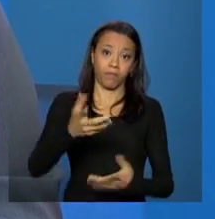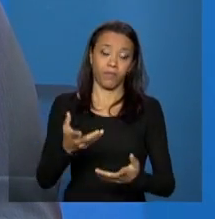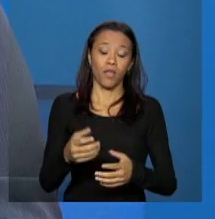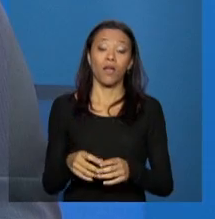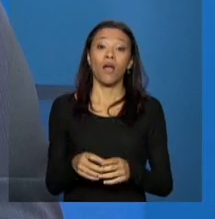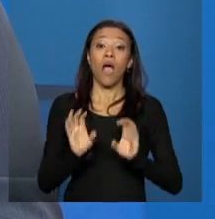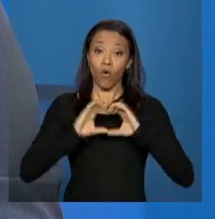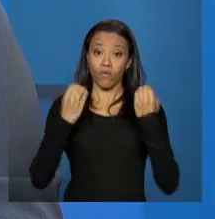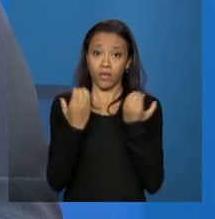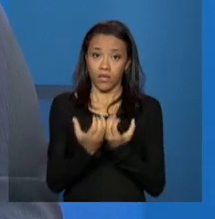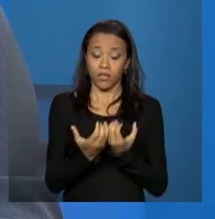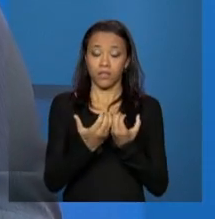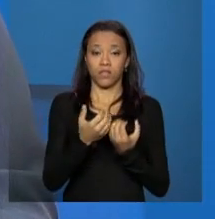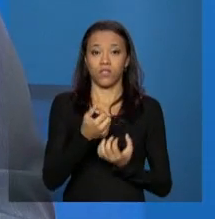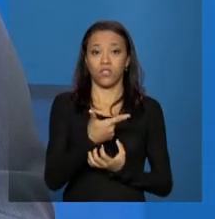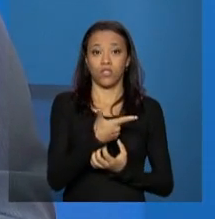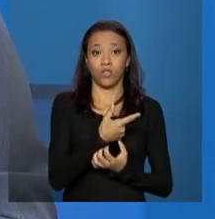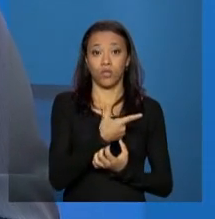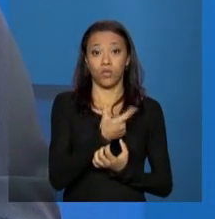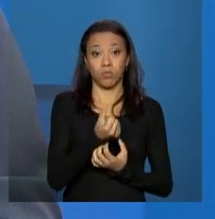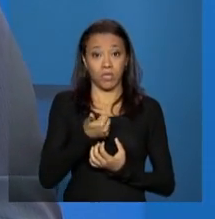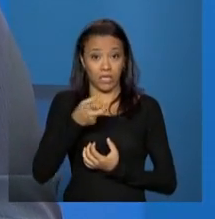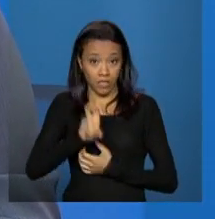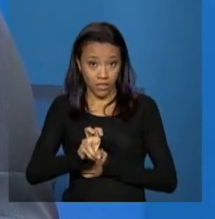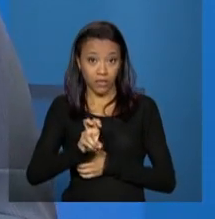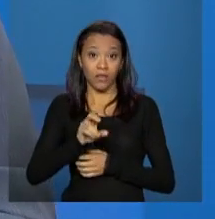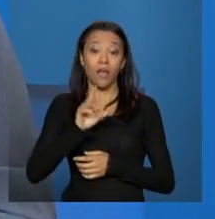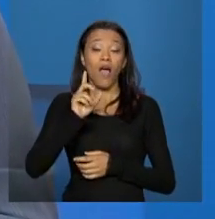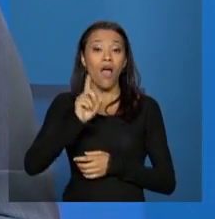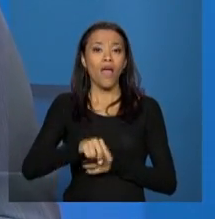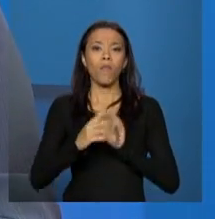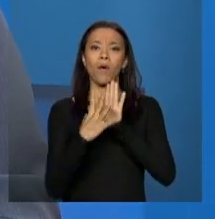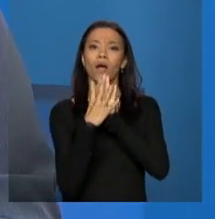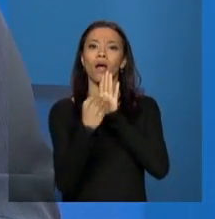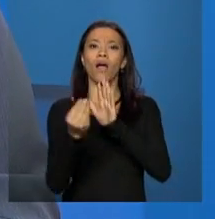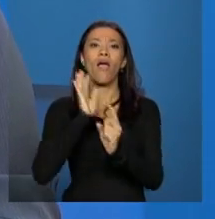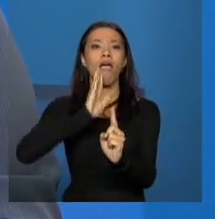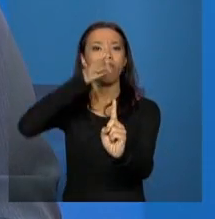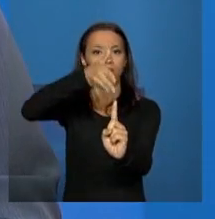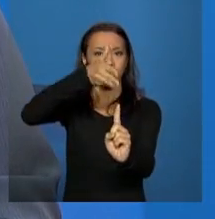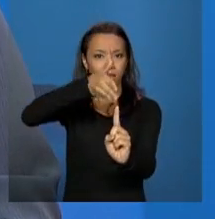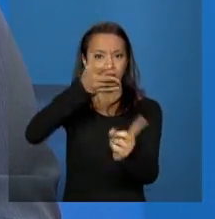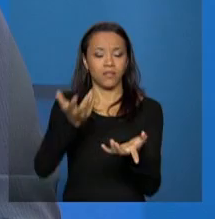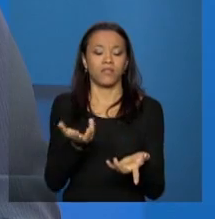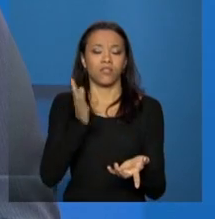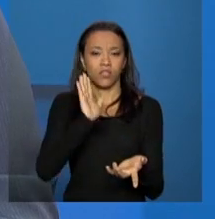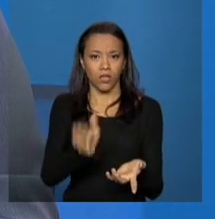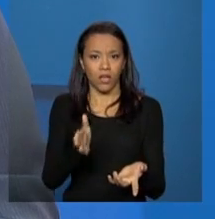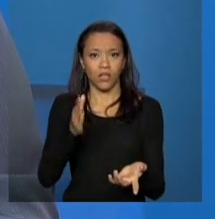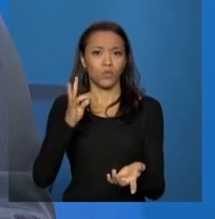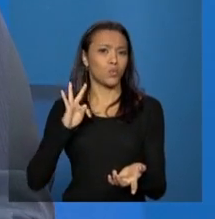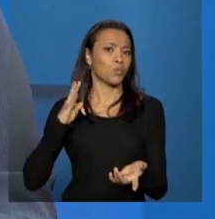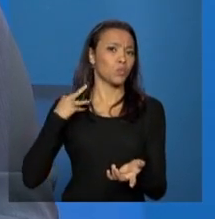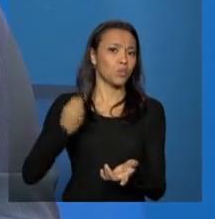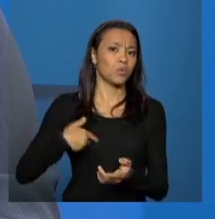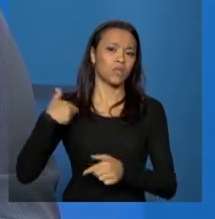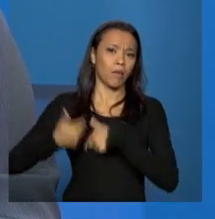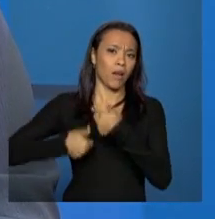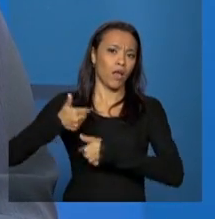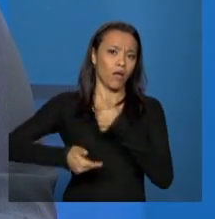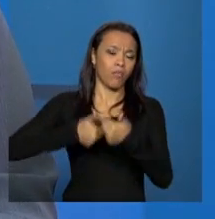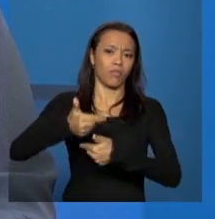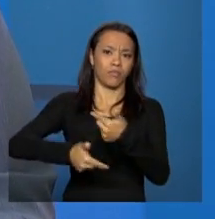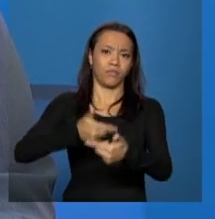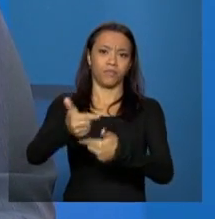2005, ela será uma referência para nós, então tudo que a gente trabalhou já no sentido de garantir que a